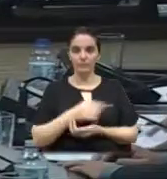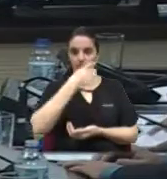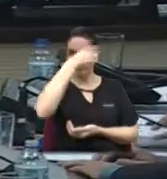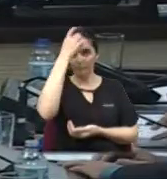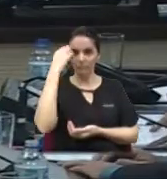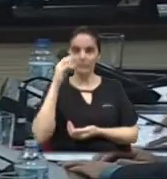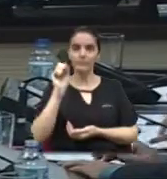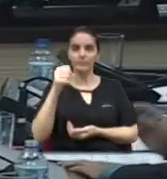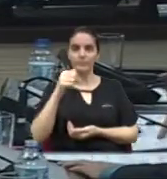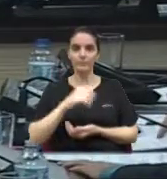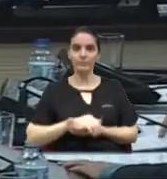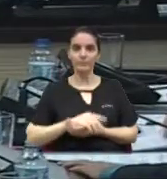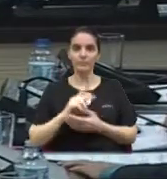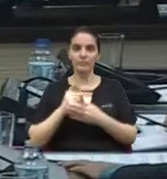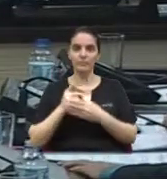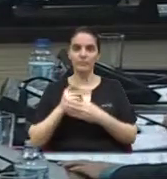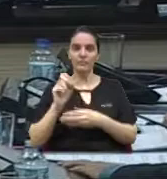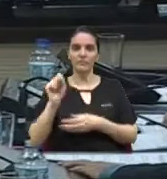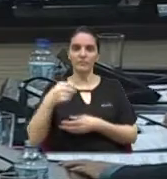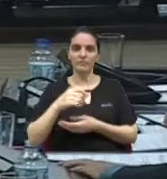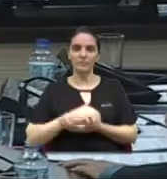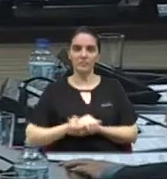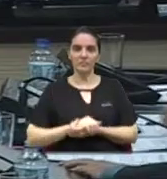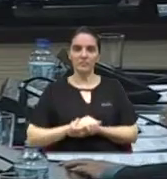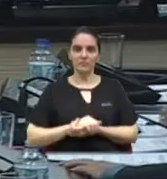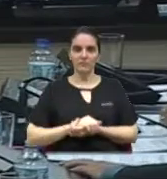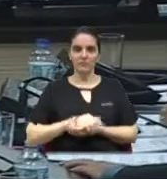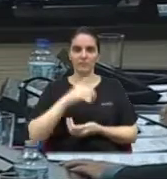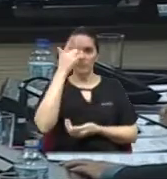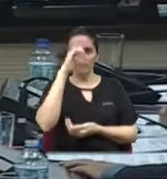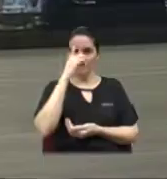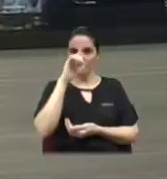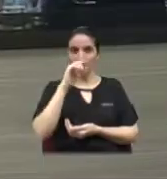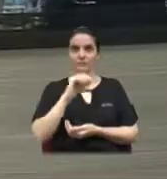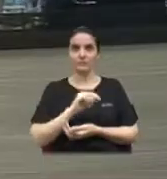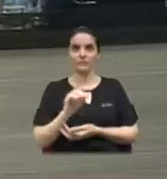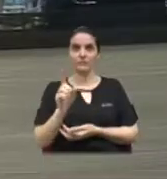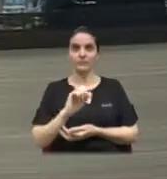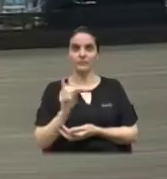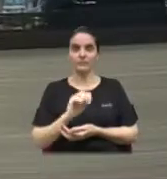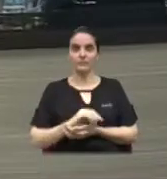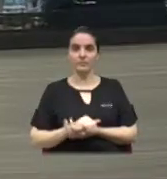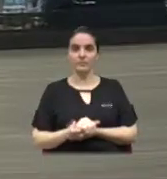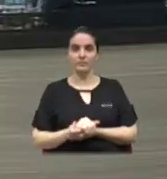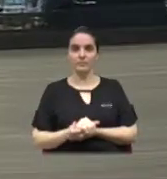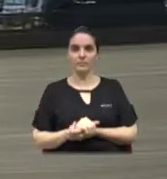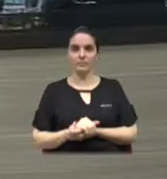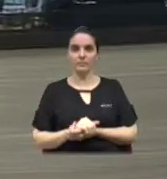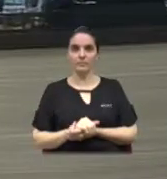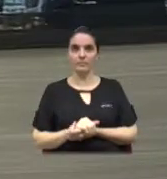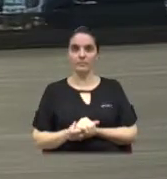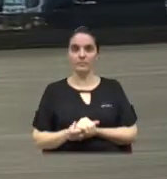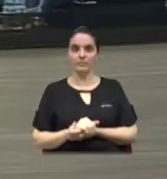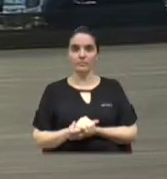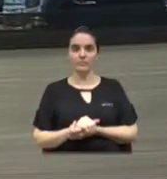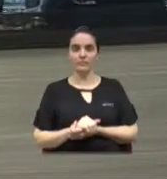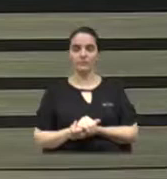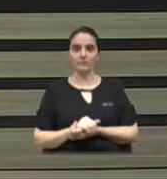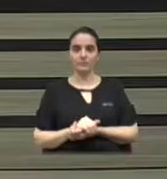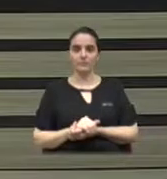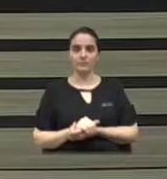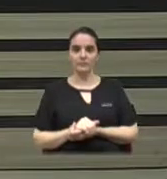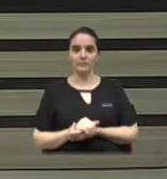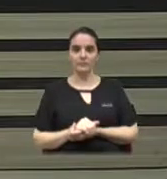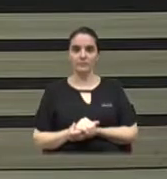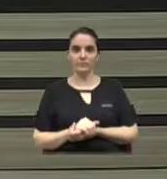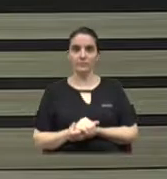presidente. Hélder. Sim, senhor presidente. Lemão. Não, senhor presidente. Próxima moção, a leitura da